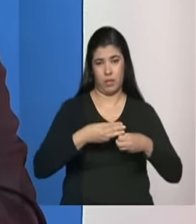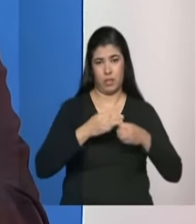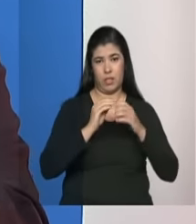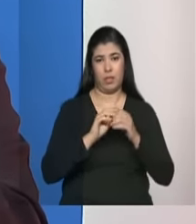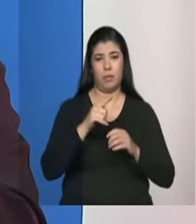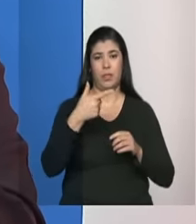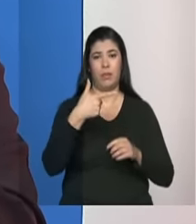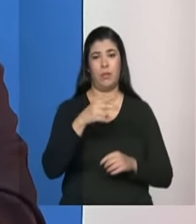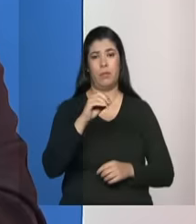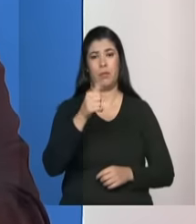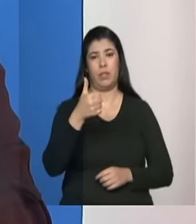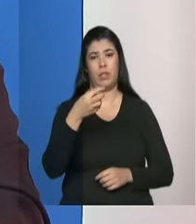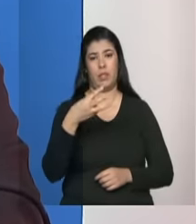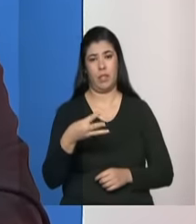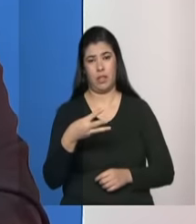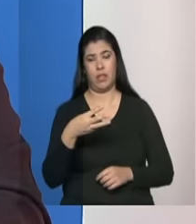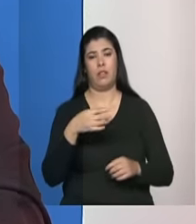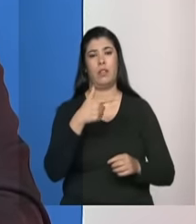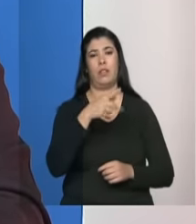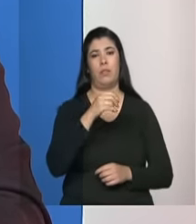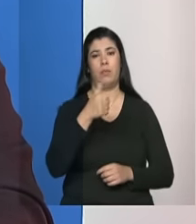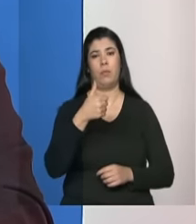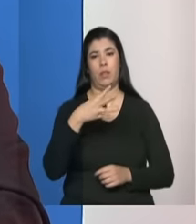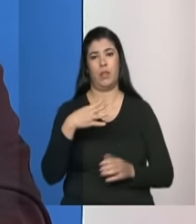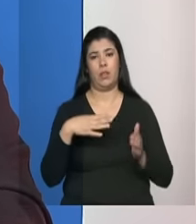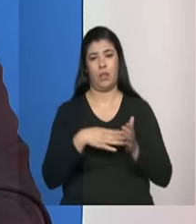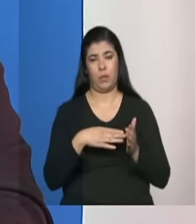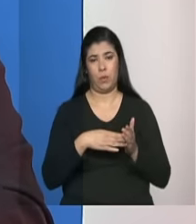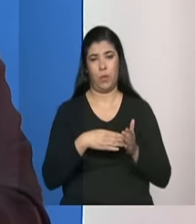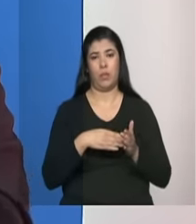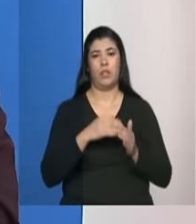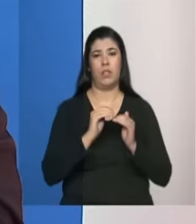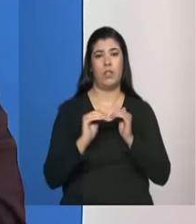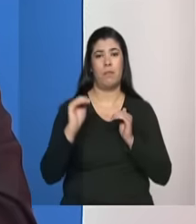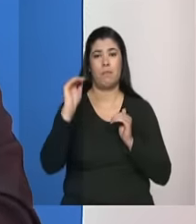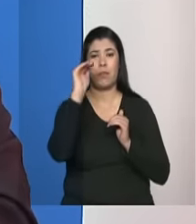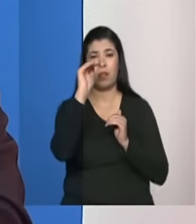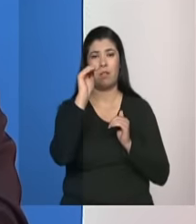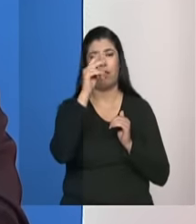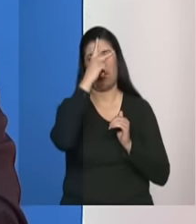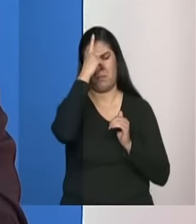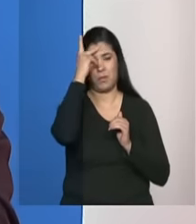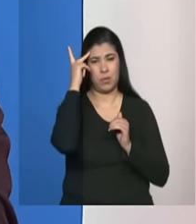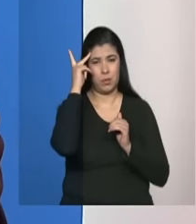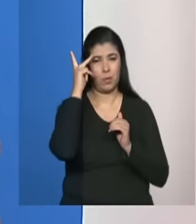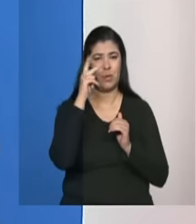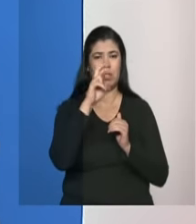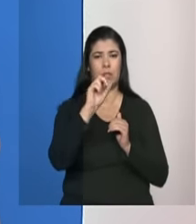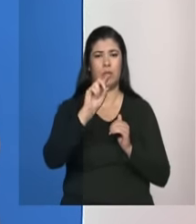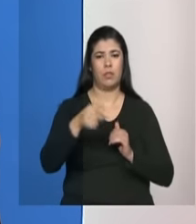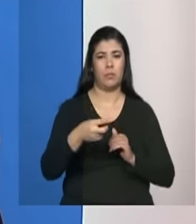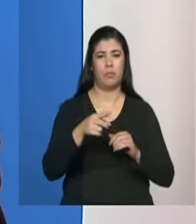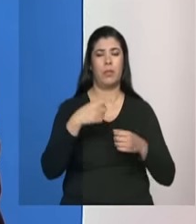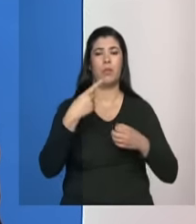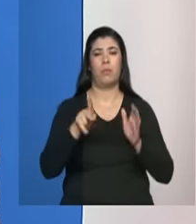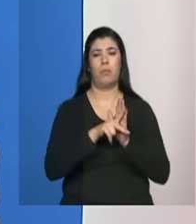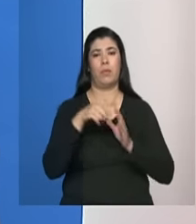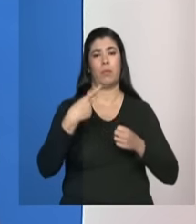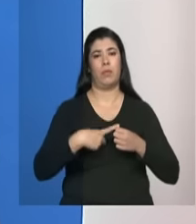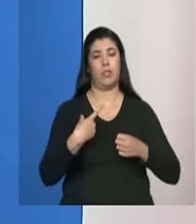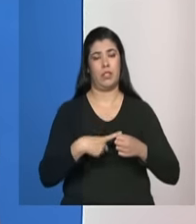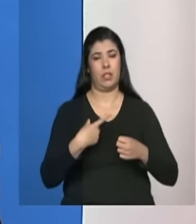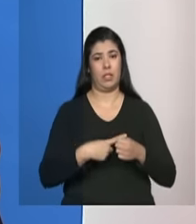2014 também buscando alcançar os municípios acima de 100 mil e acima de 50 mil pertencentes a regiões metropolitanas o valor do